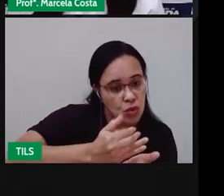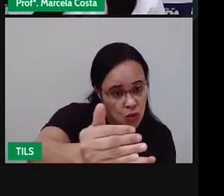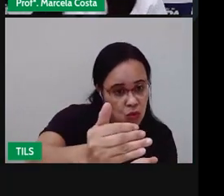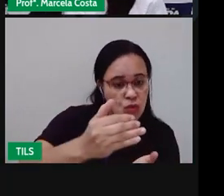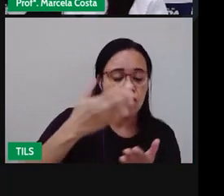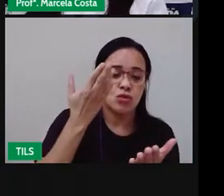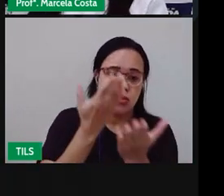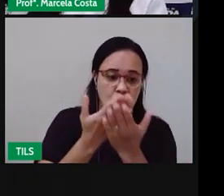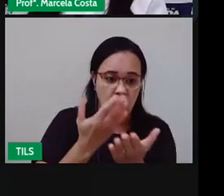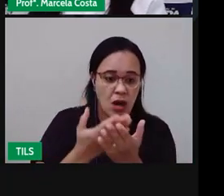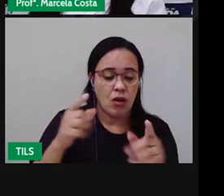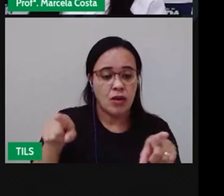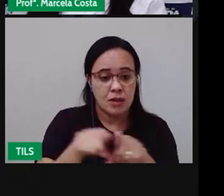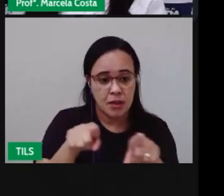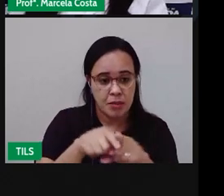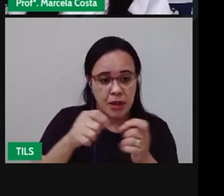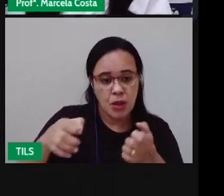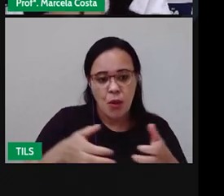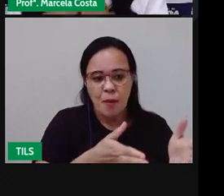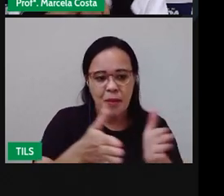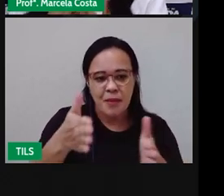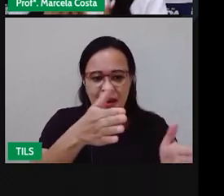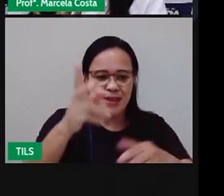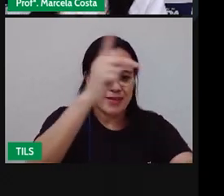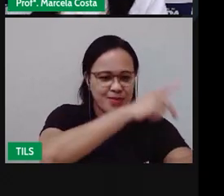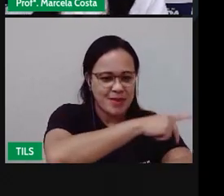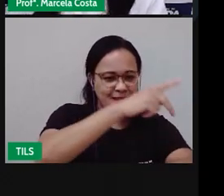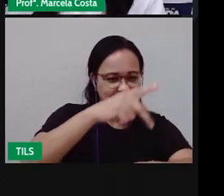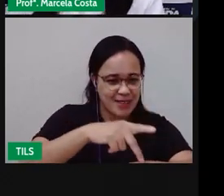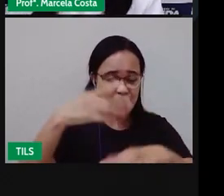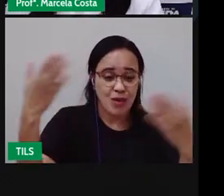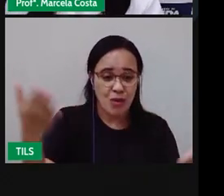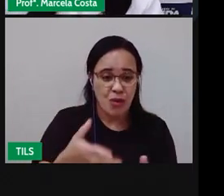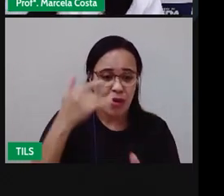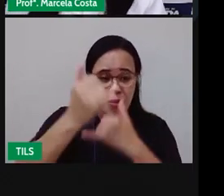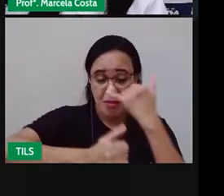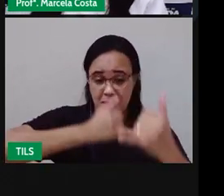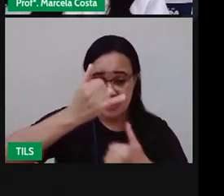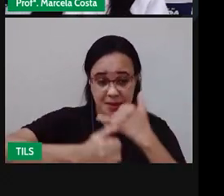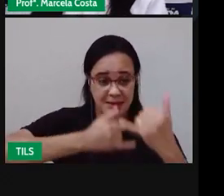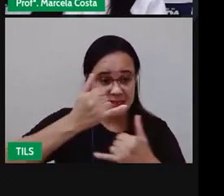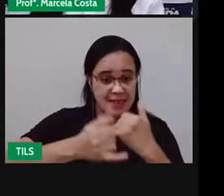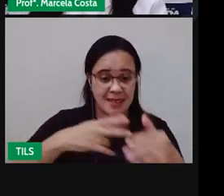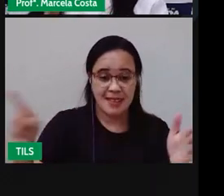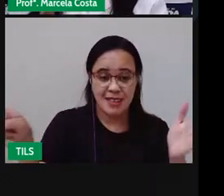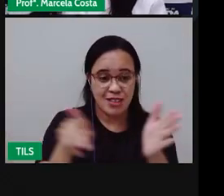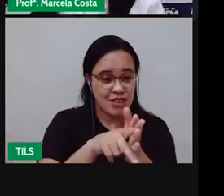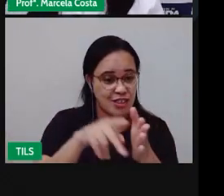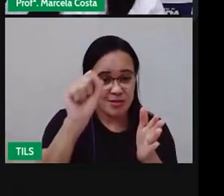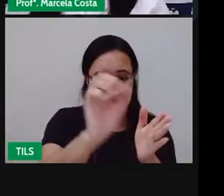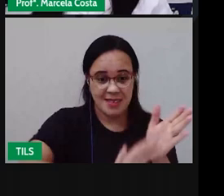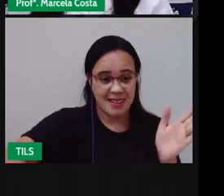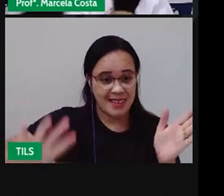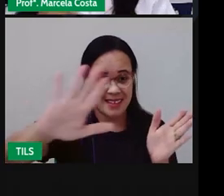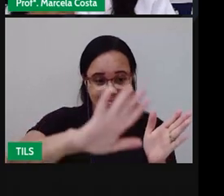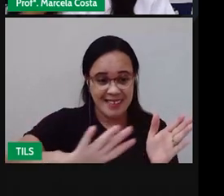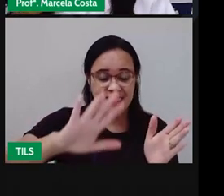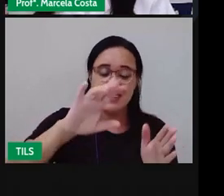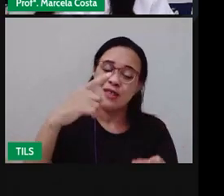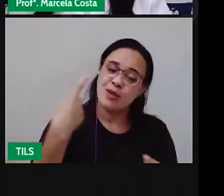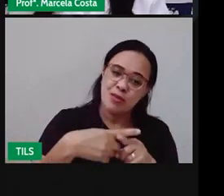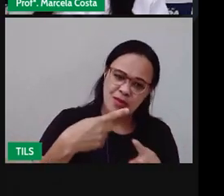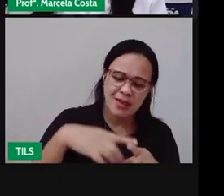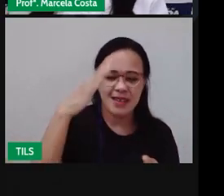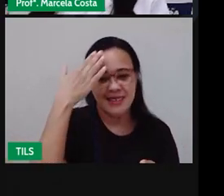pedagógico, nós vamos falar um pouco sobre as brincadeiras típicas dessa região. Porque cada região tem